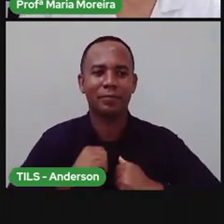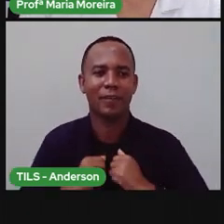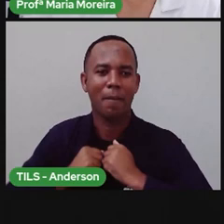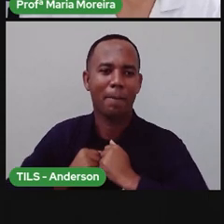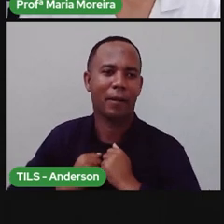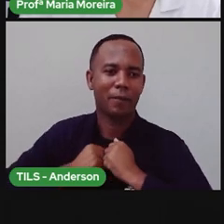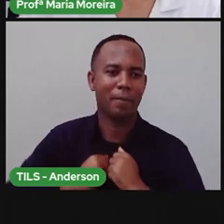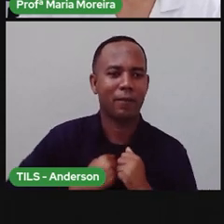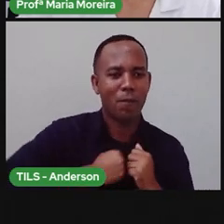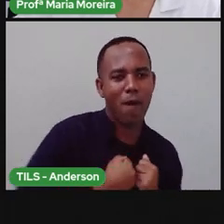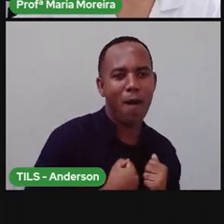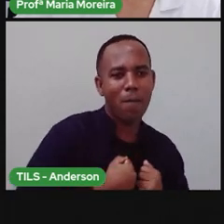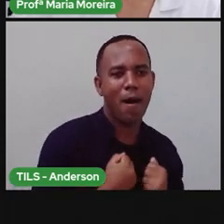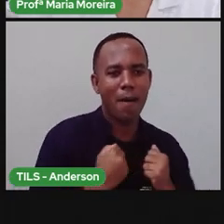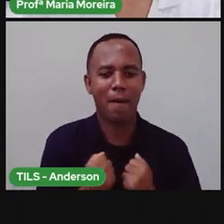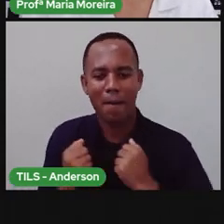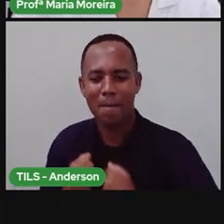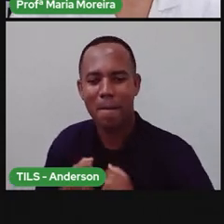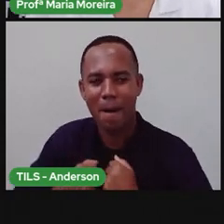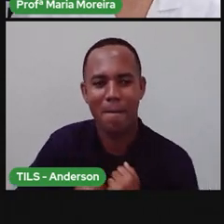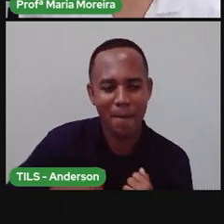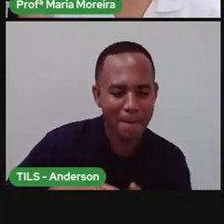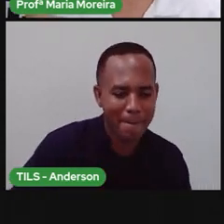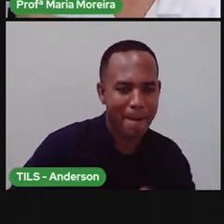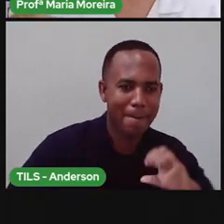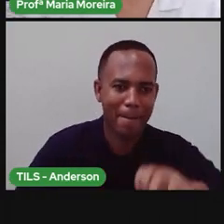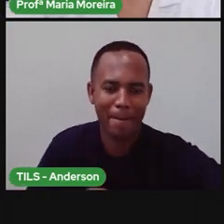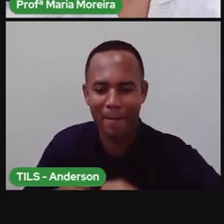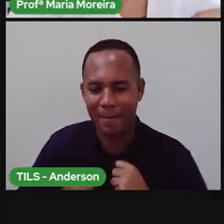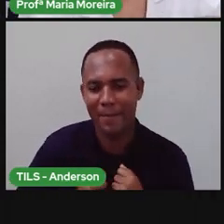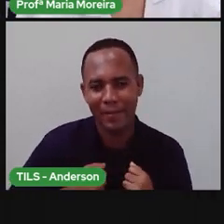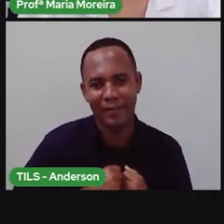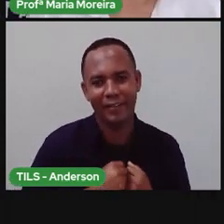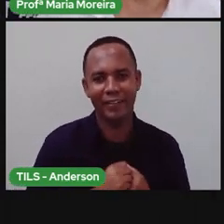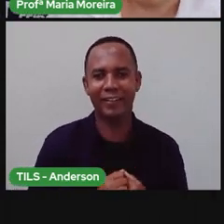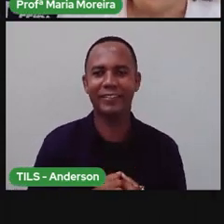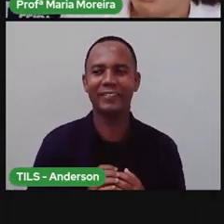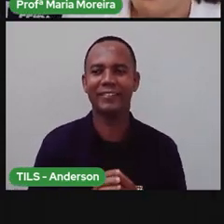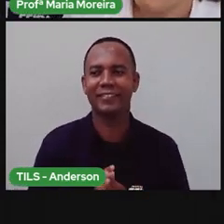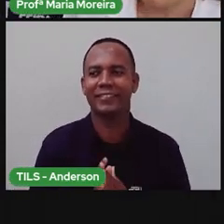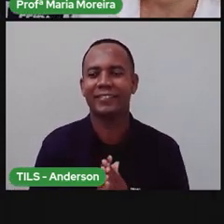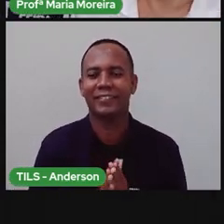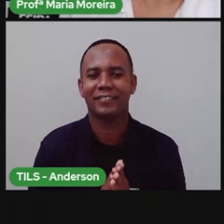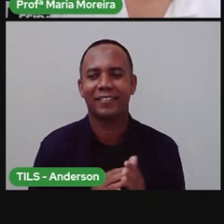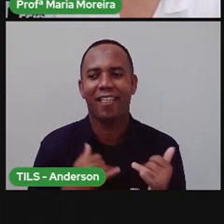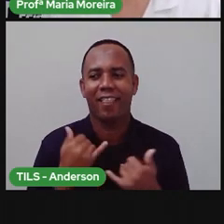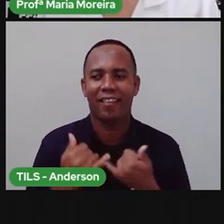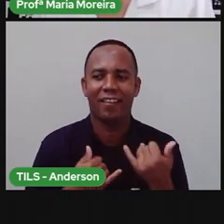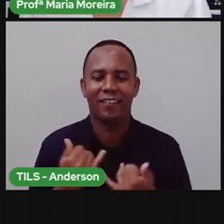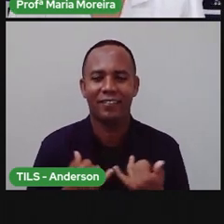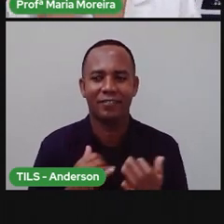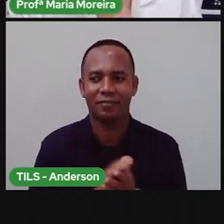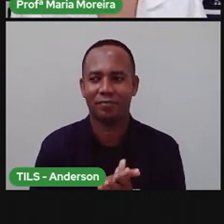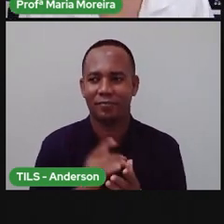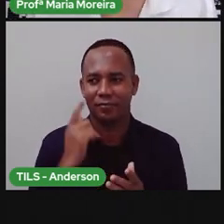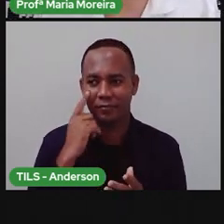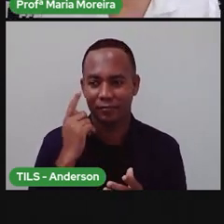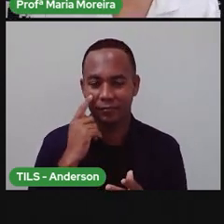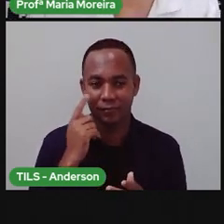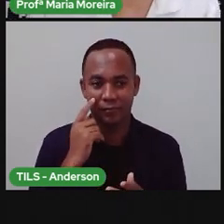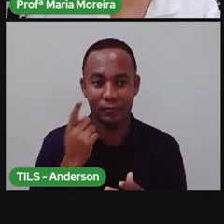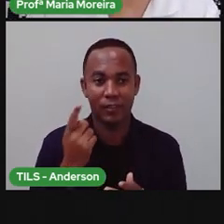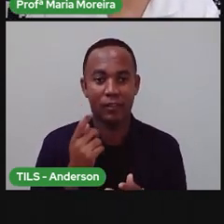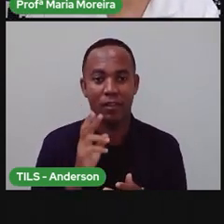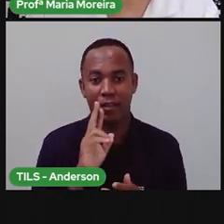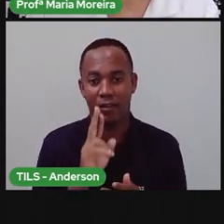pato, como é? A música? Pega o pato, corre o pato, quém, quém, quém, quém. Gente, não. Vamos lá. Então, me